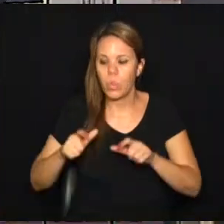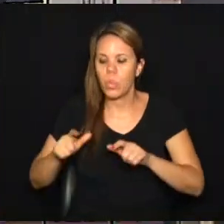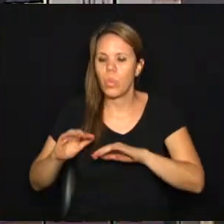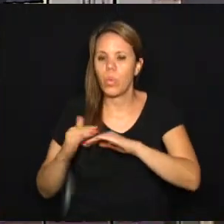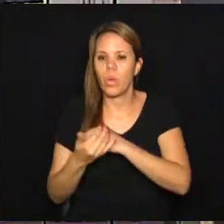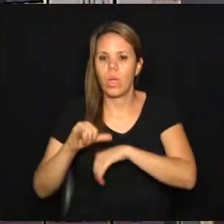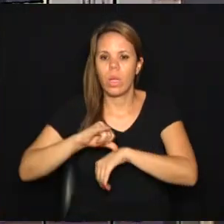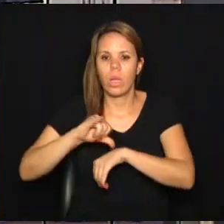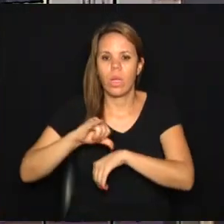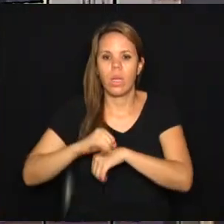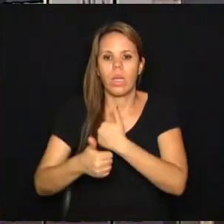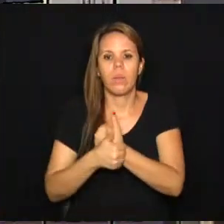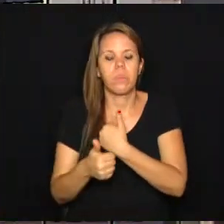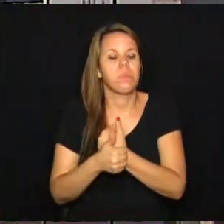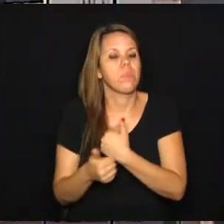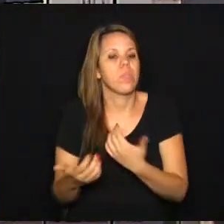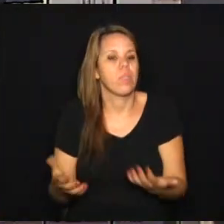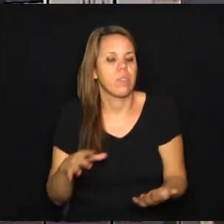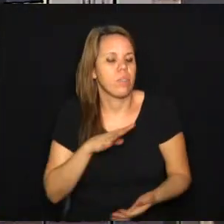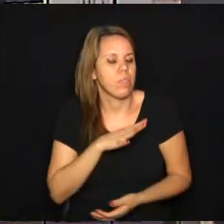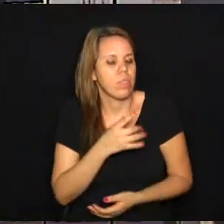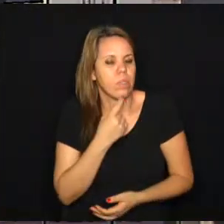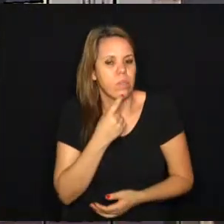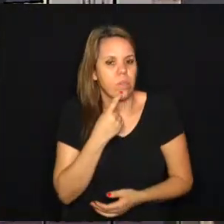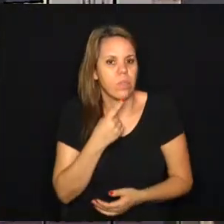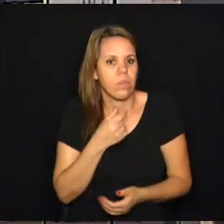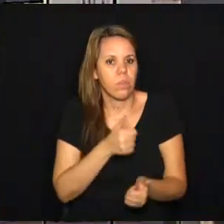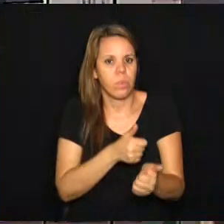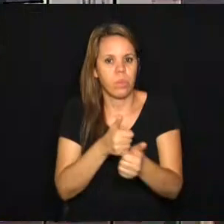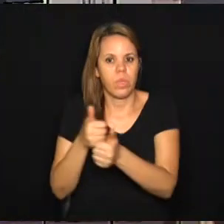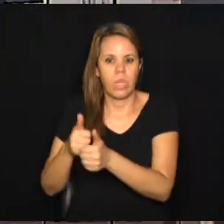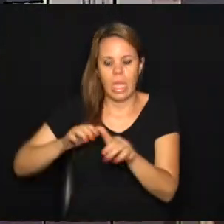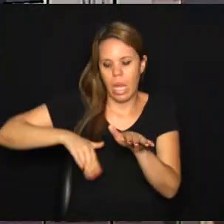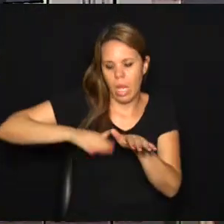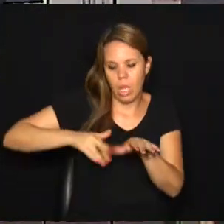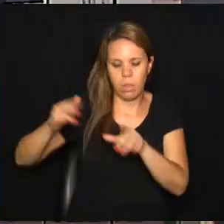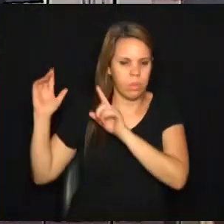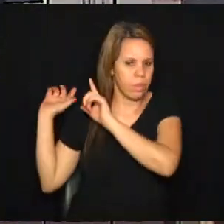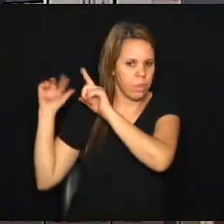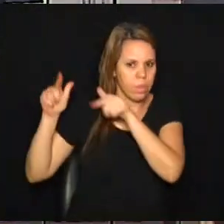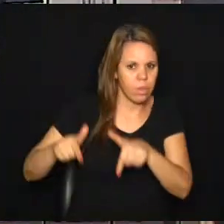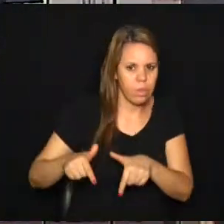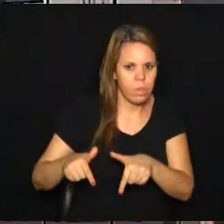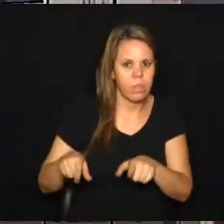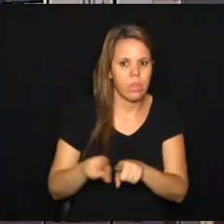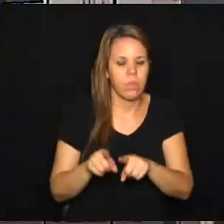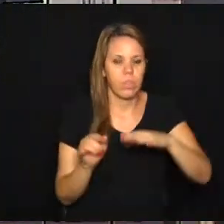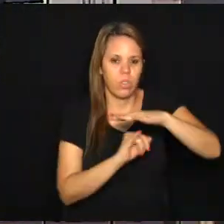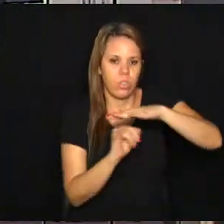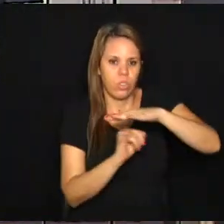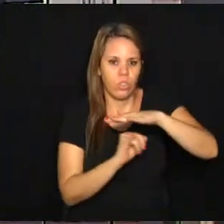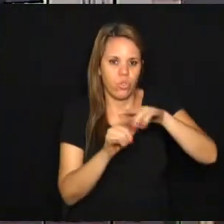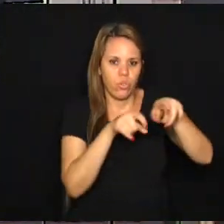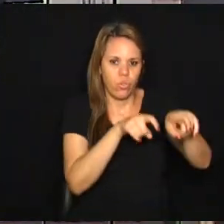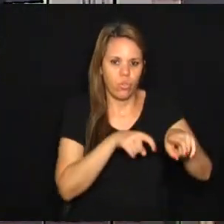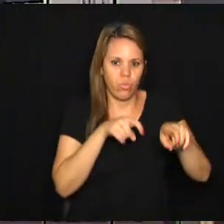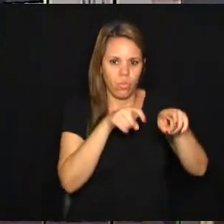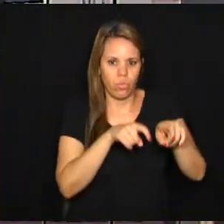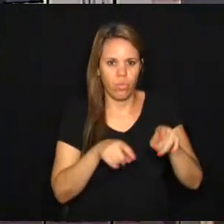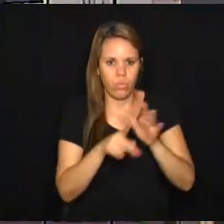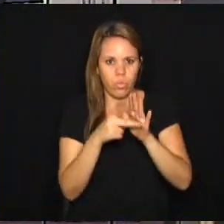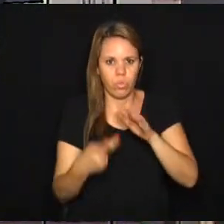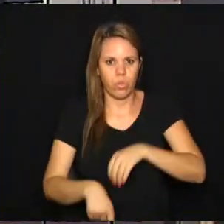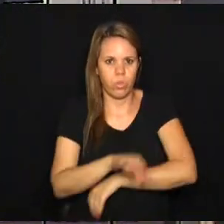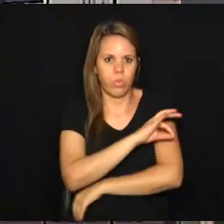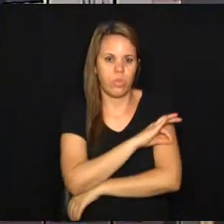próxima do centro da cidade que abrange um clube tradicional, também um instituto agronômico e tem